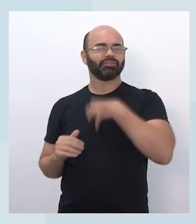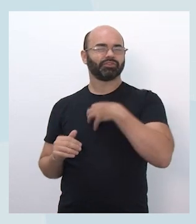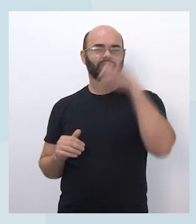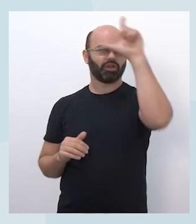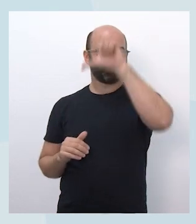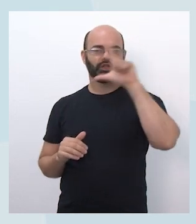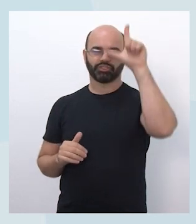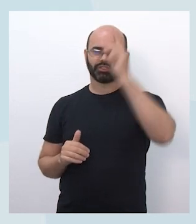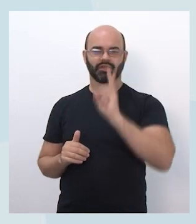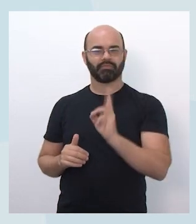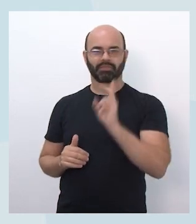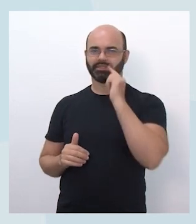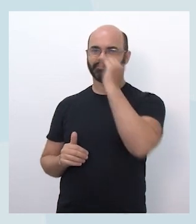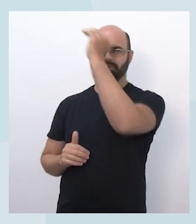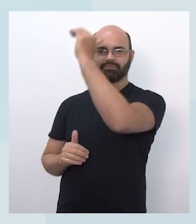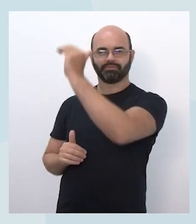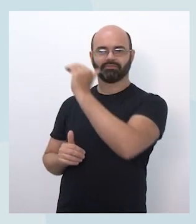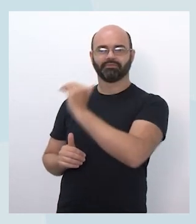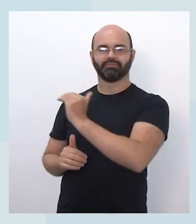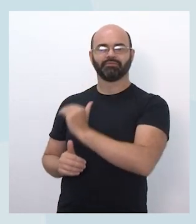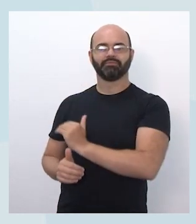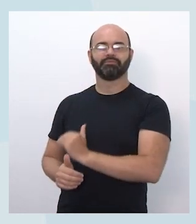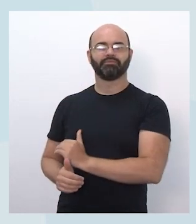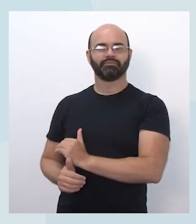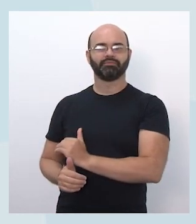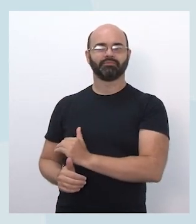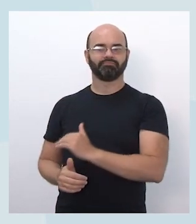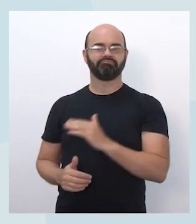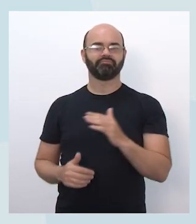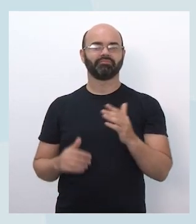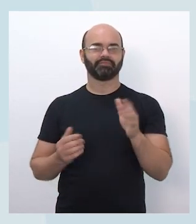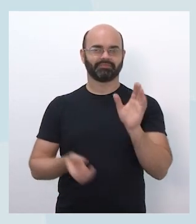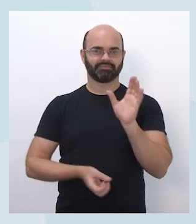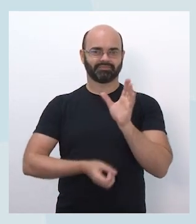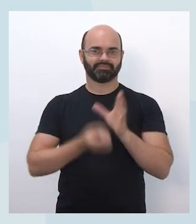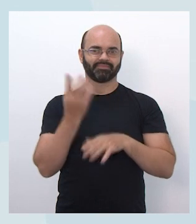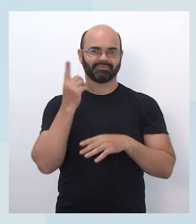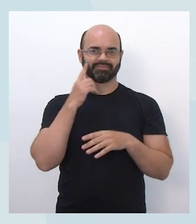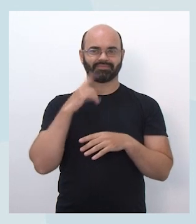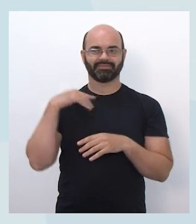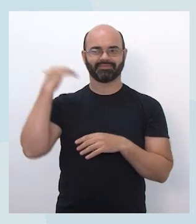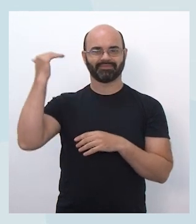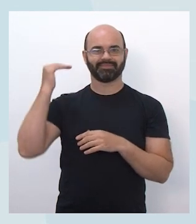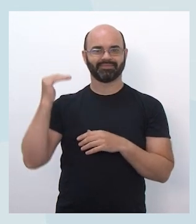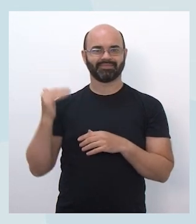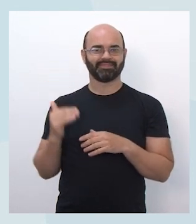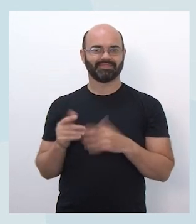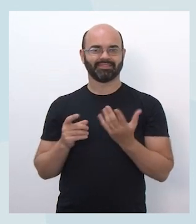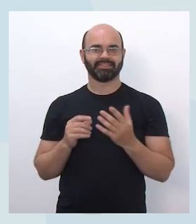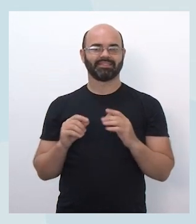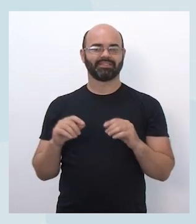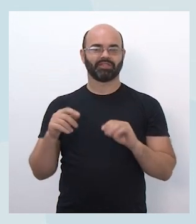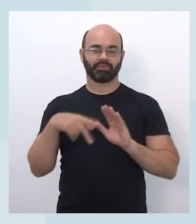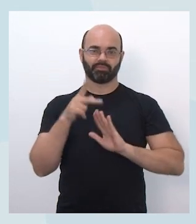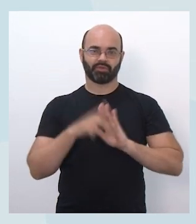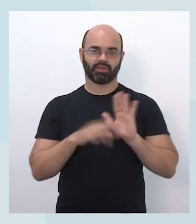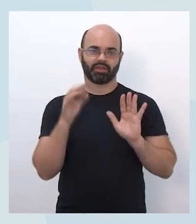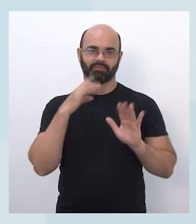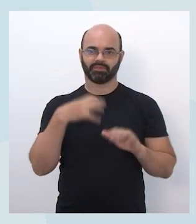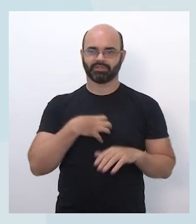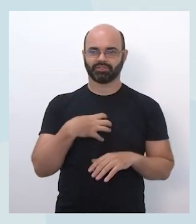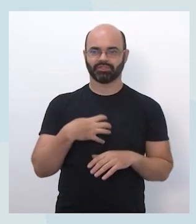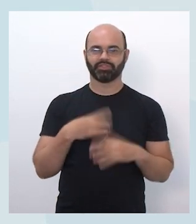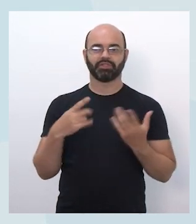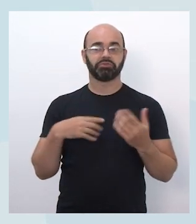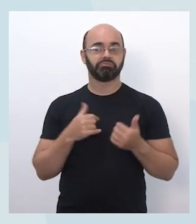Então, gente vai construir, está construindo um pouco essas diretrizes para essa criação desse futuro catálogo de missões do programa, que vai partir aí do